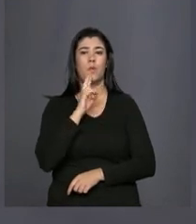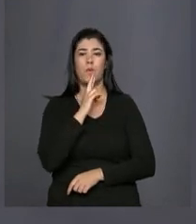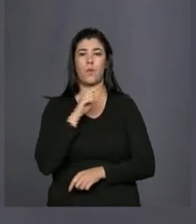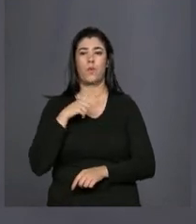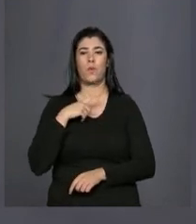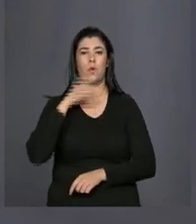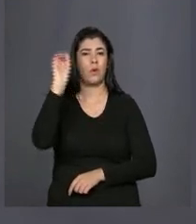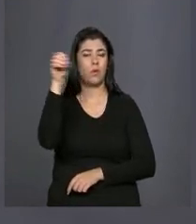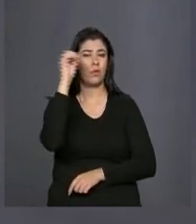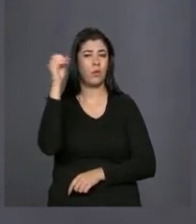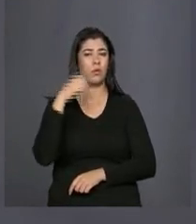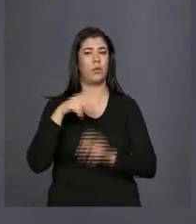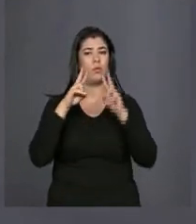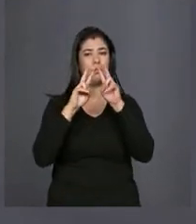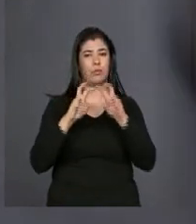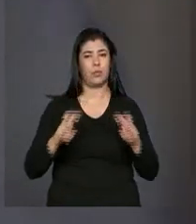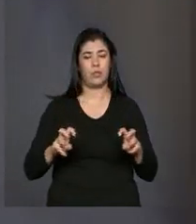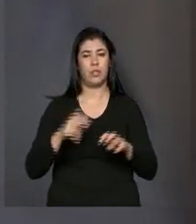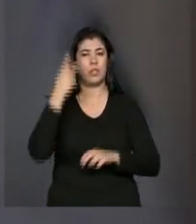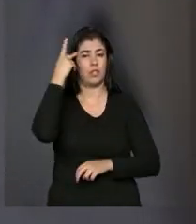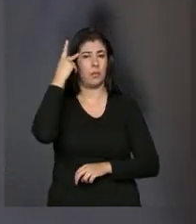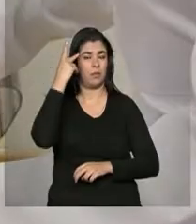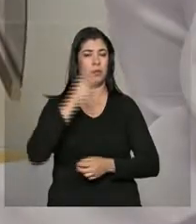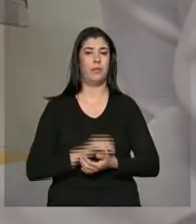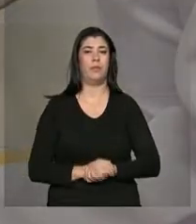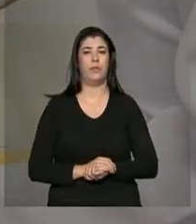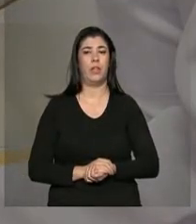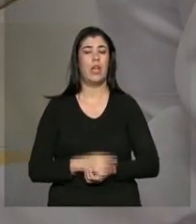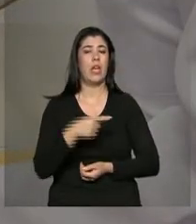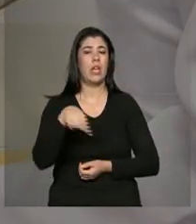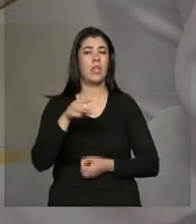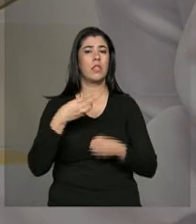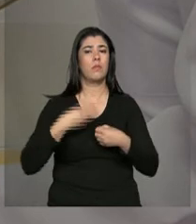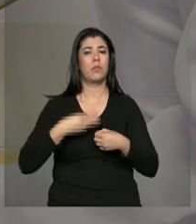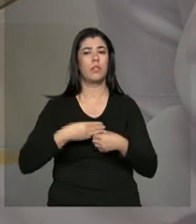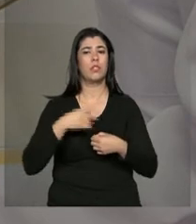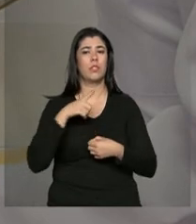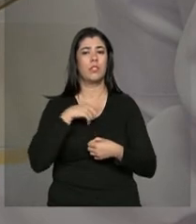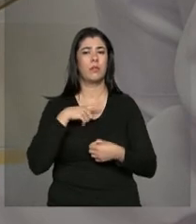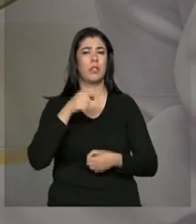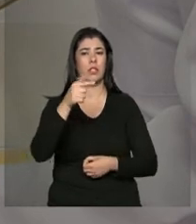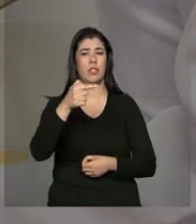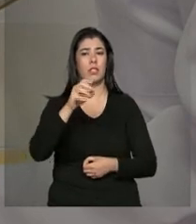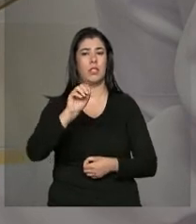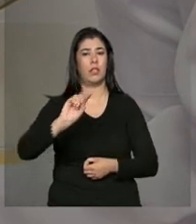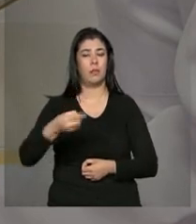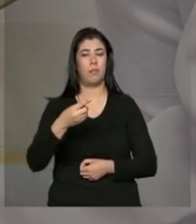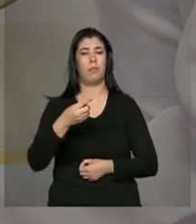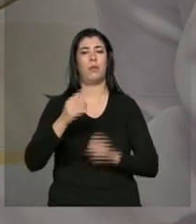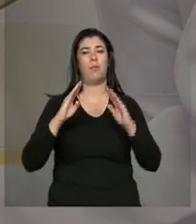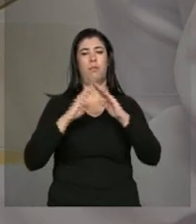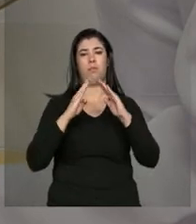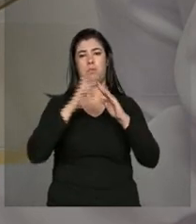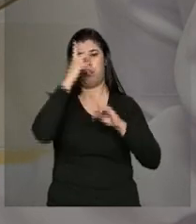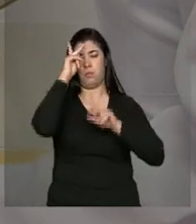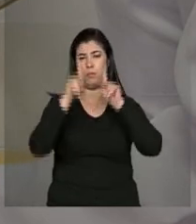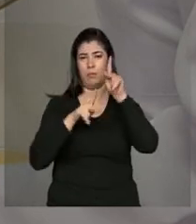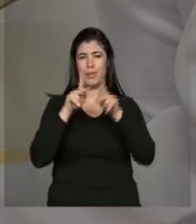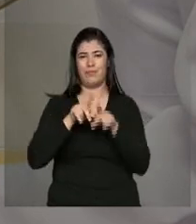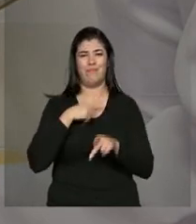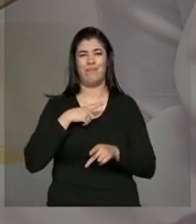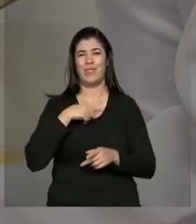Rio Grande do Sul, Santa Catarina e São Paulo. Os municípios têm no mínimo 70 mil habitantes. Em nenhum deles